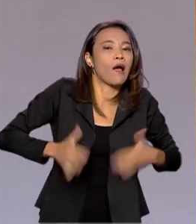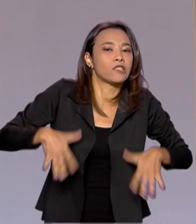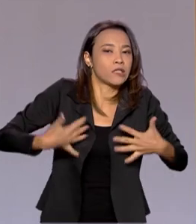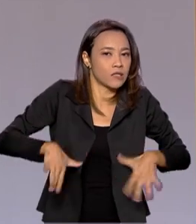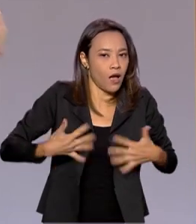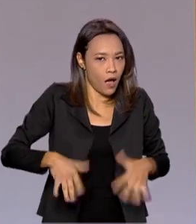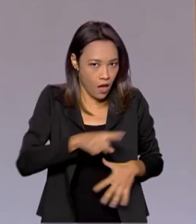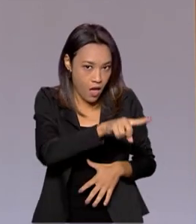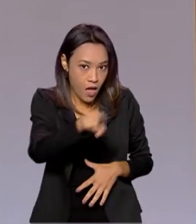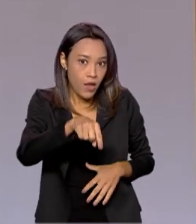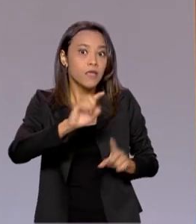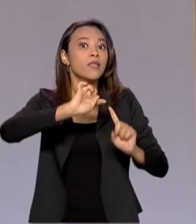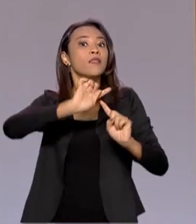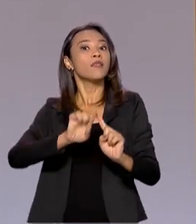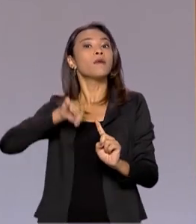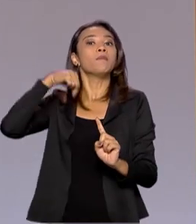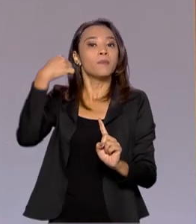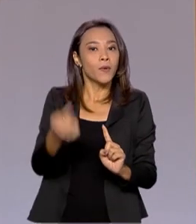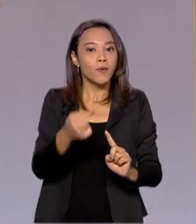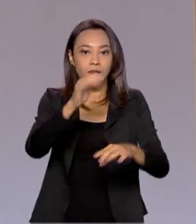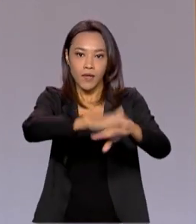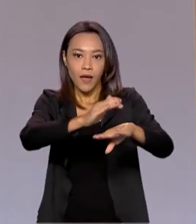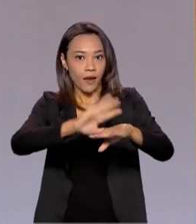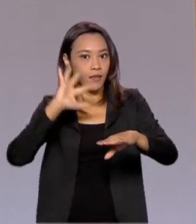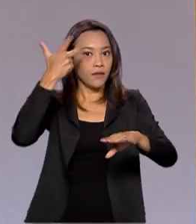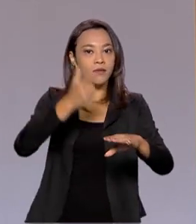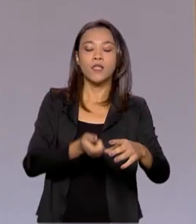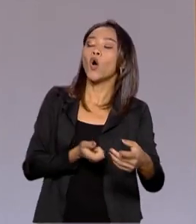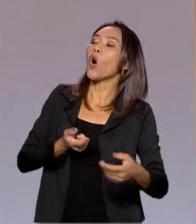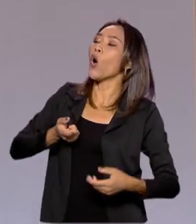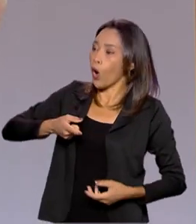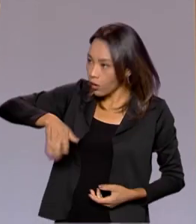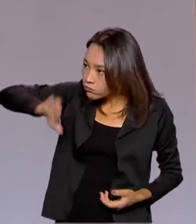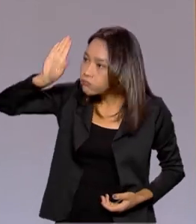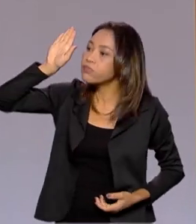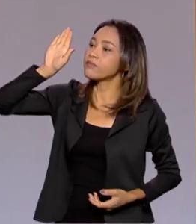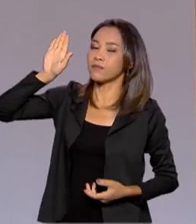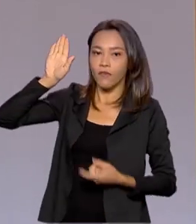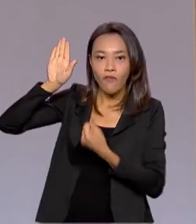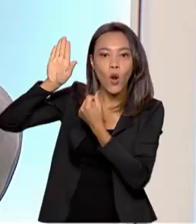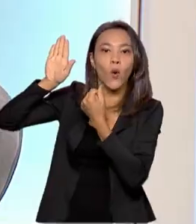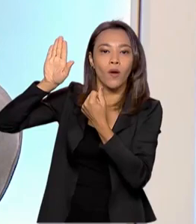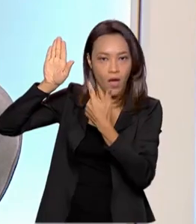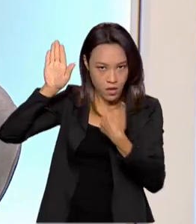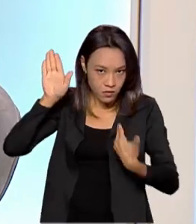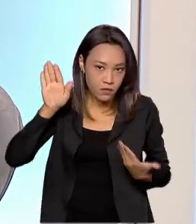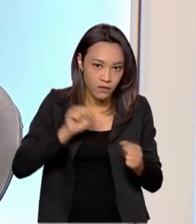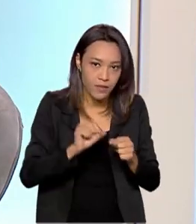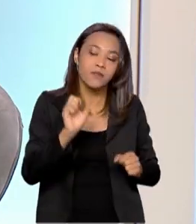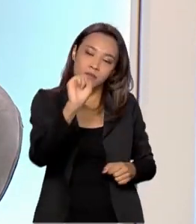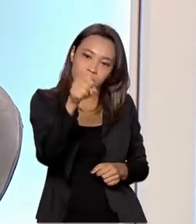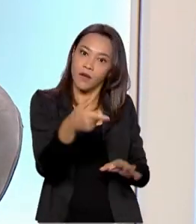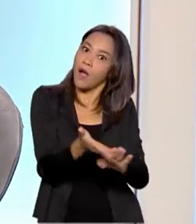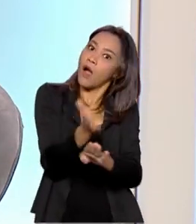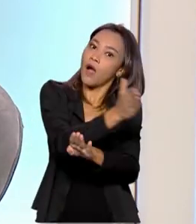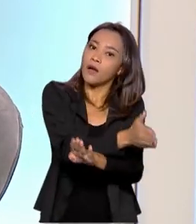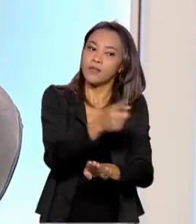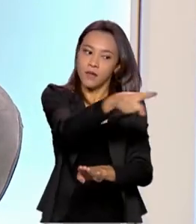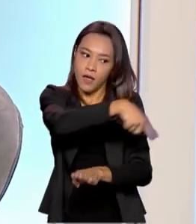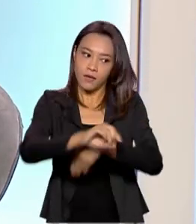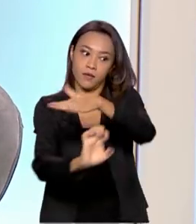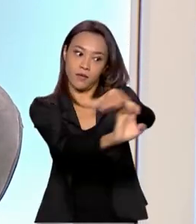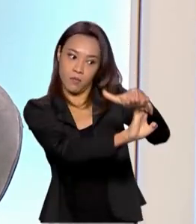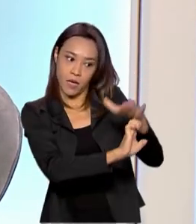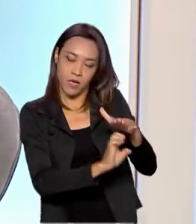e daí, partir daí, ela dá o lance do excedente para a União, não é isso, Perfeito. Ela faz todo um estudo de